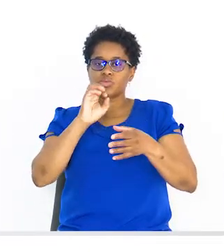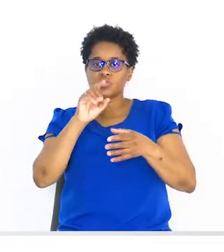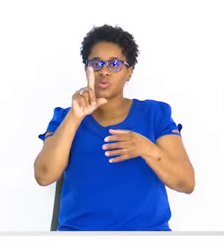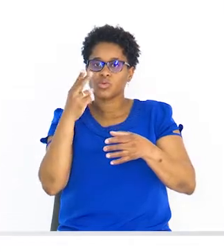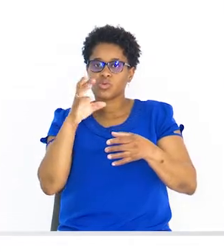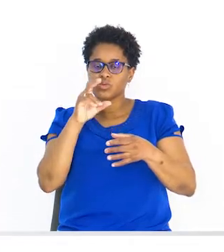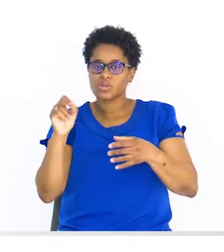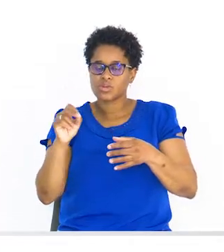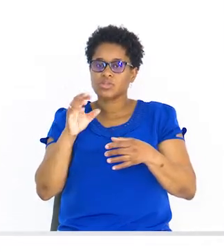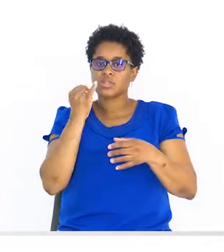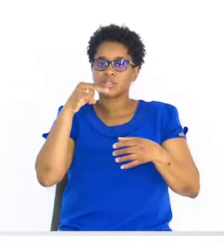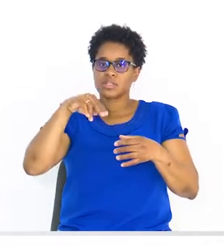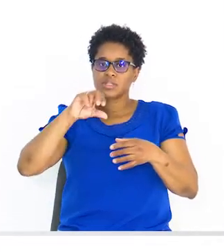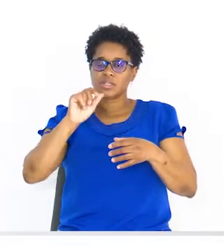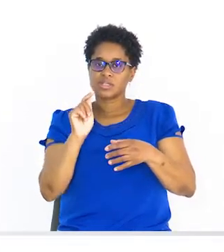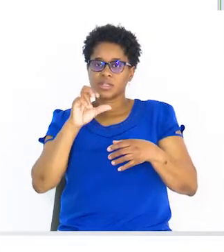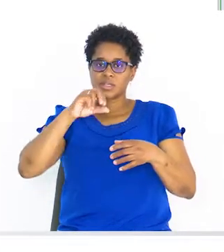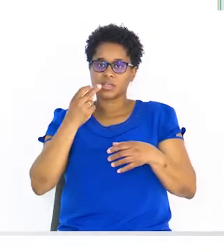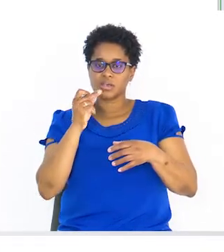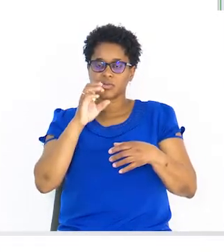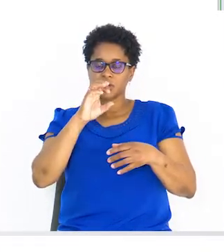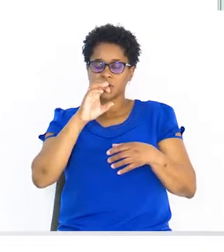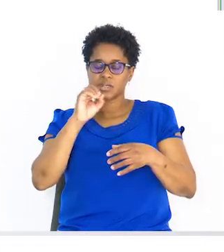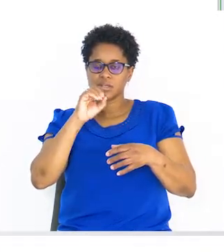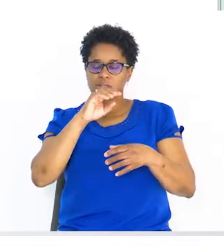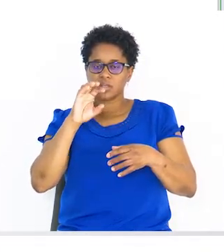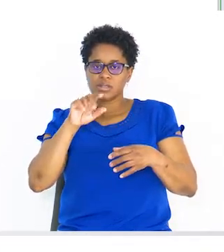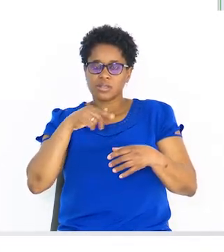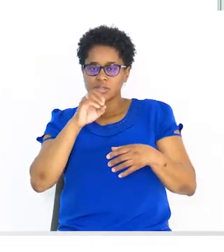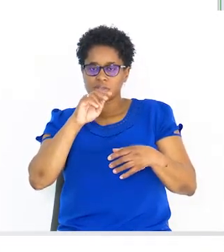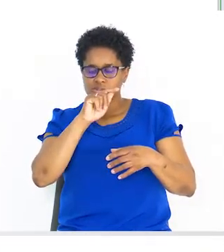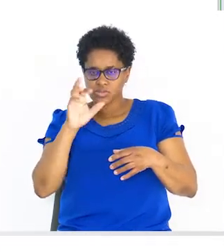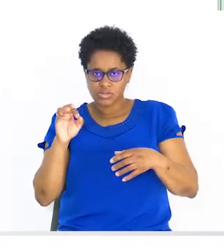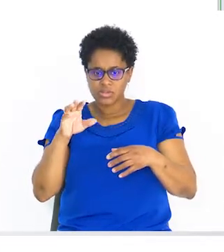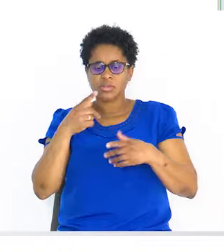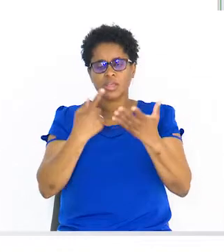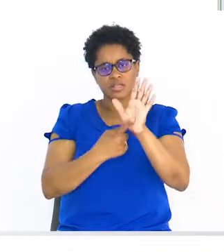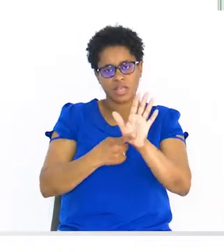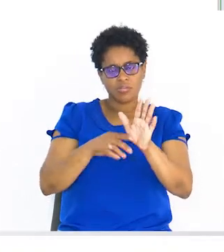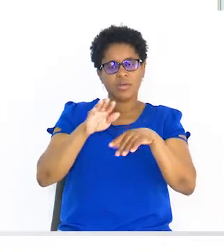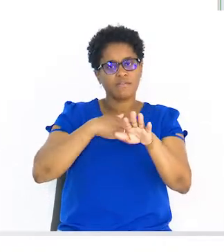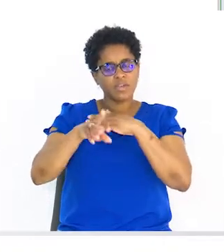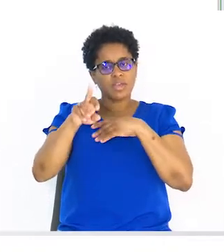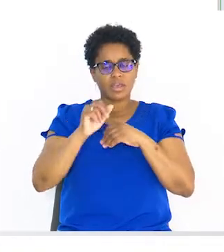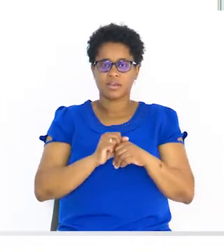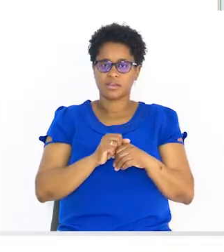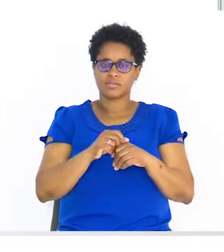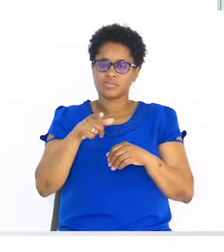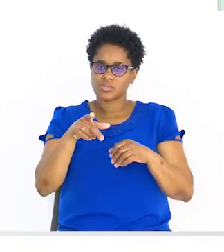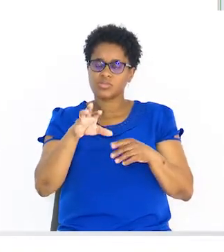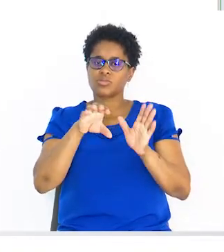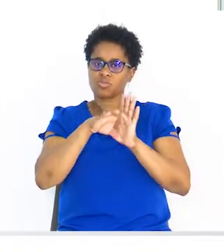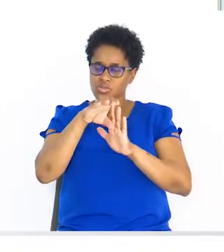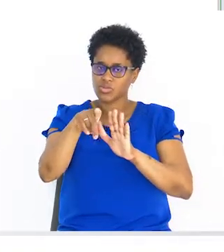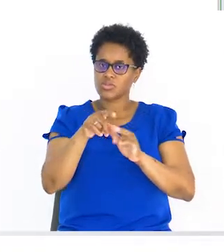soluções das inequações. Temos aqui um exemplo. Resolve em R a seguinte disjunção de